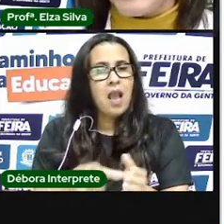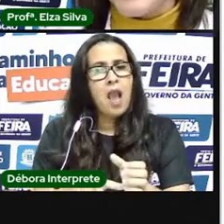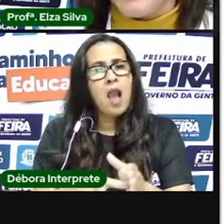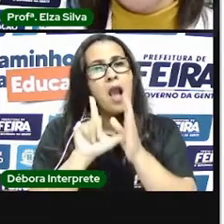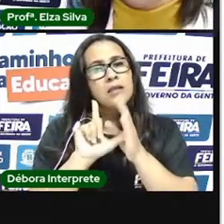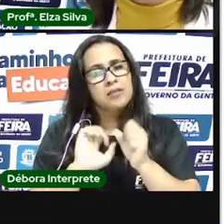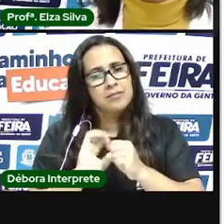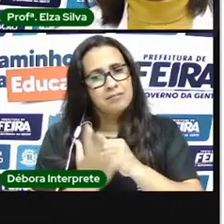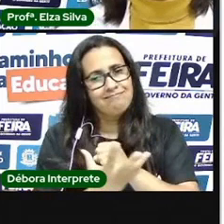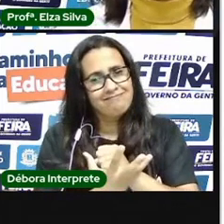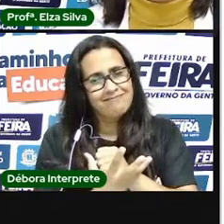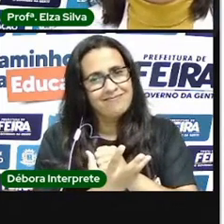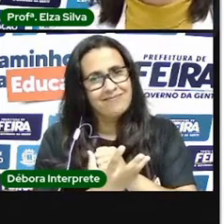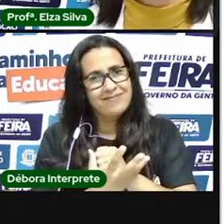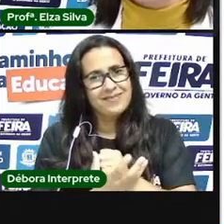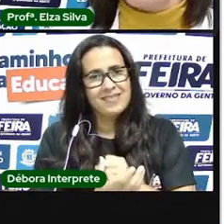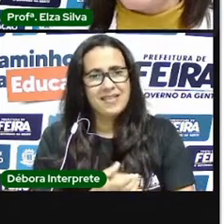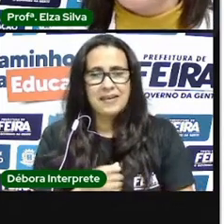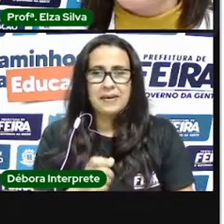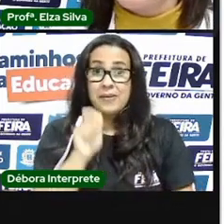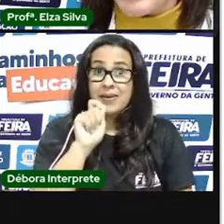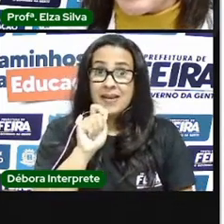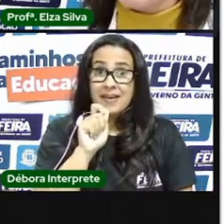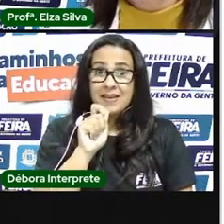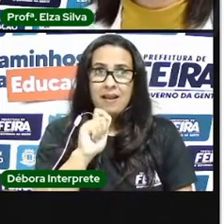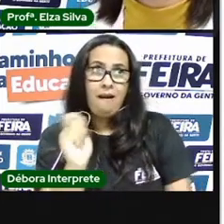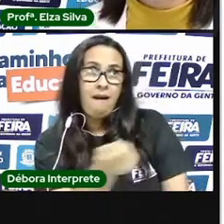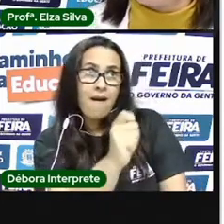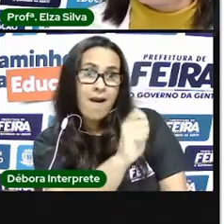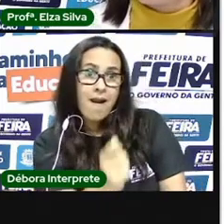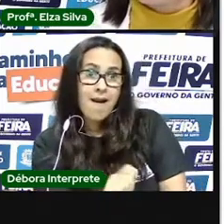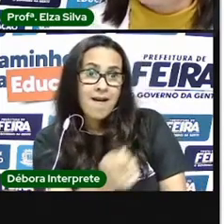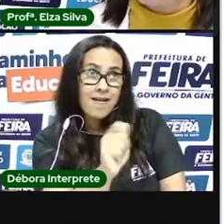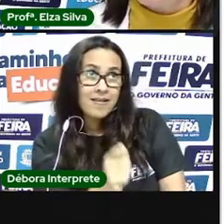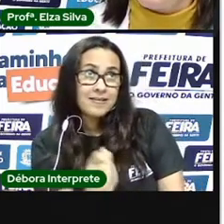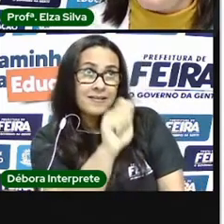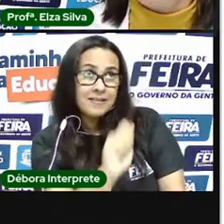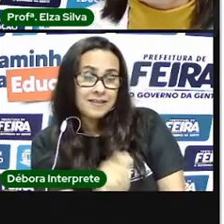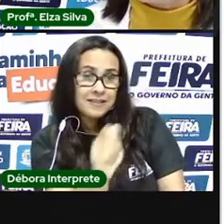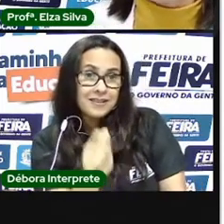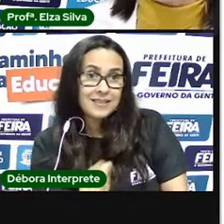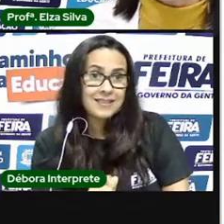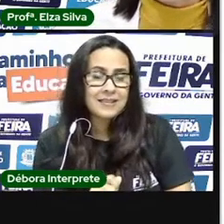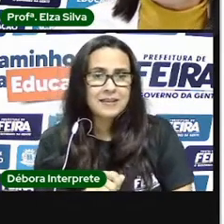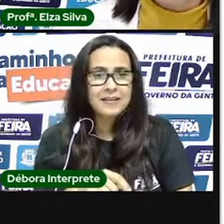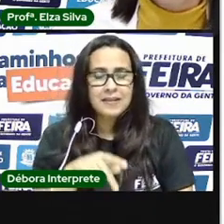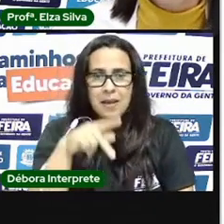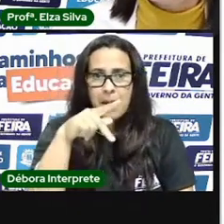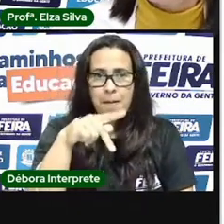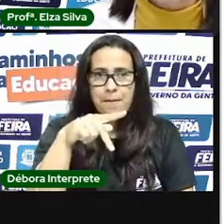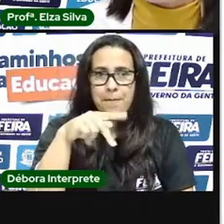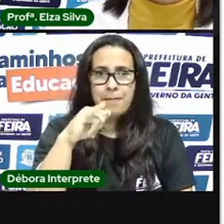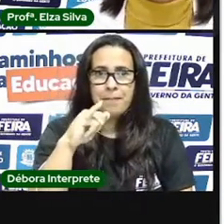pipas né como é popularmente conhecidas as pipas vamos lembrar um pouquinho